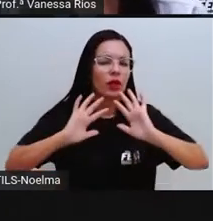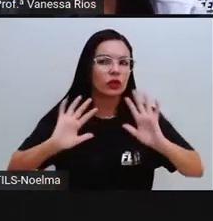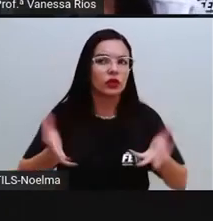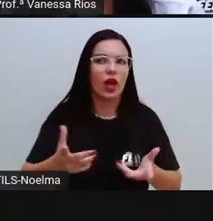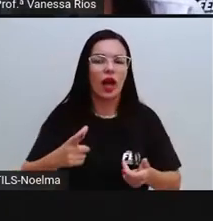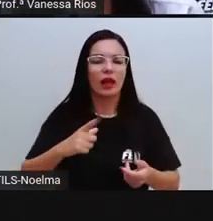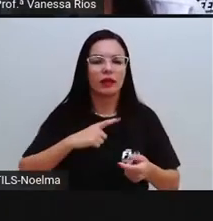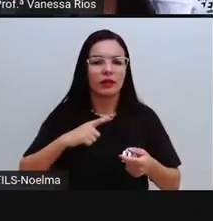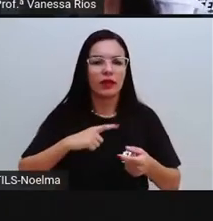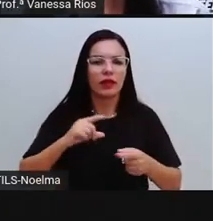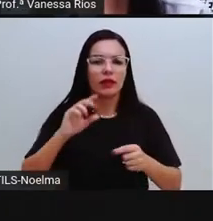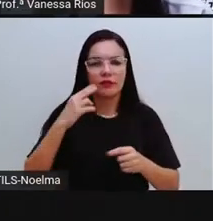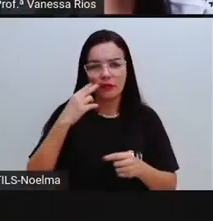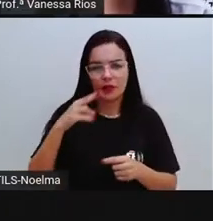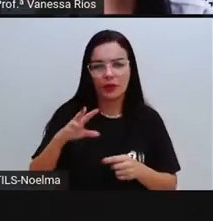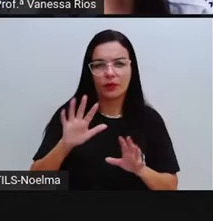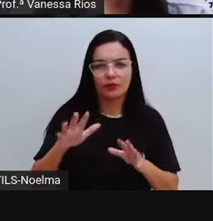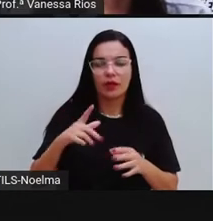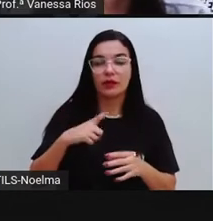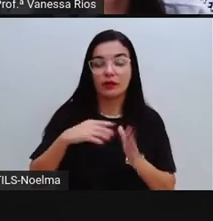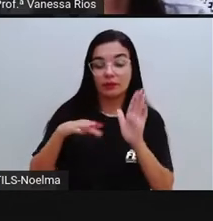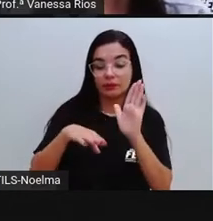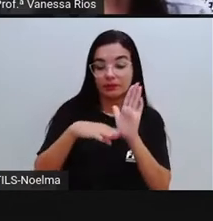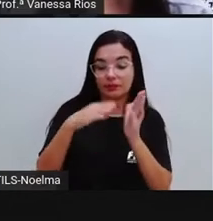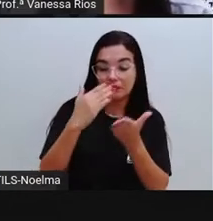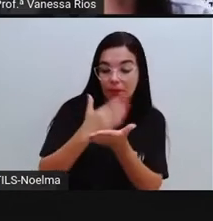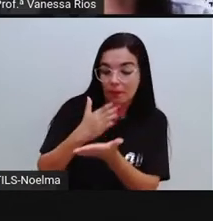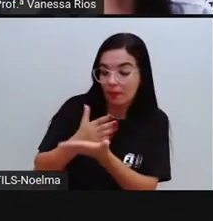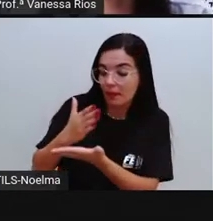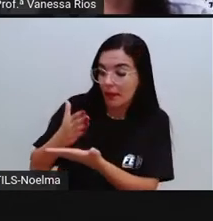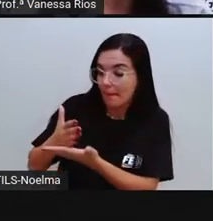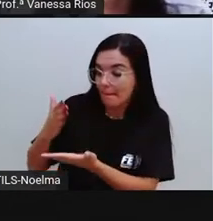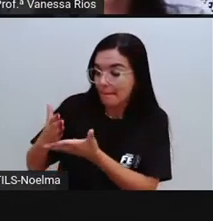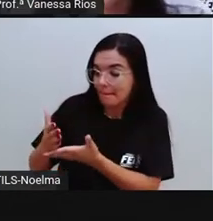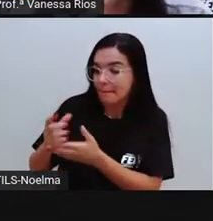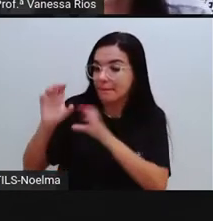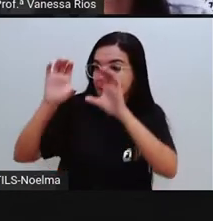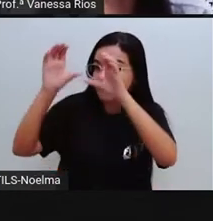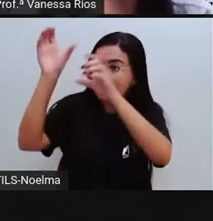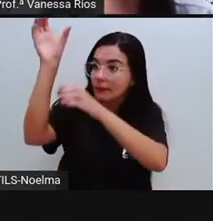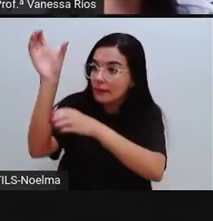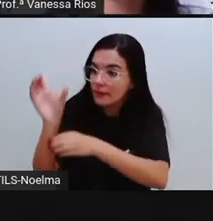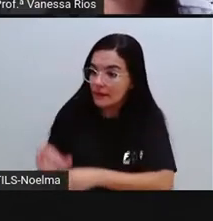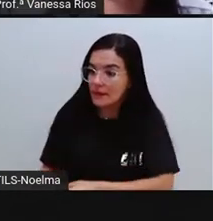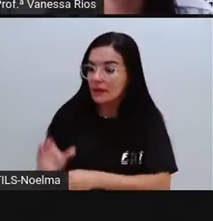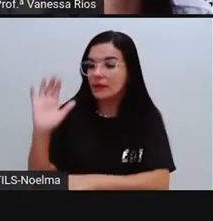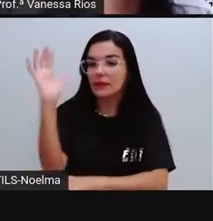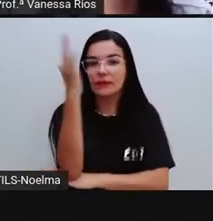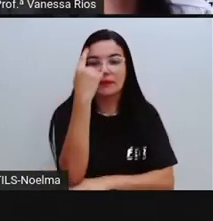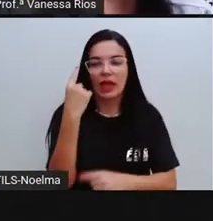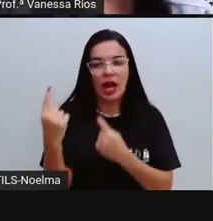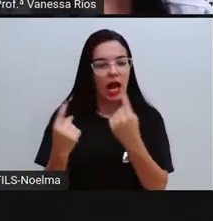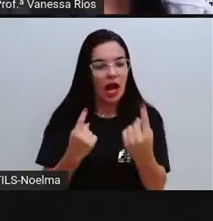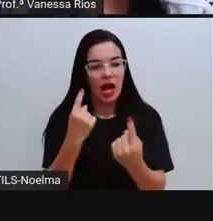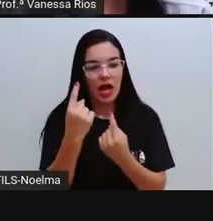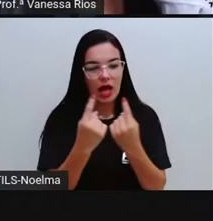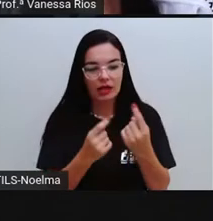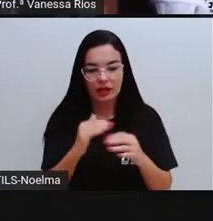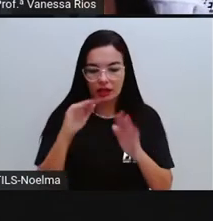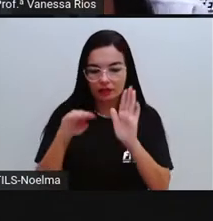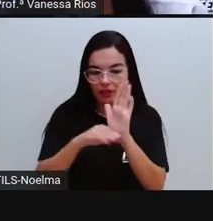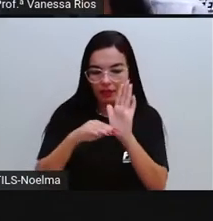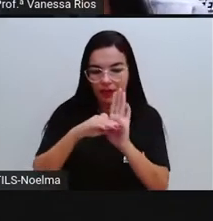possuem aí partes que constituem a sua formação e que cada parte tem aí uma